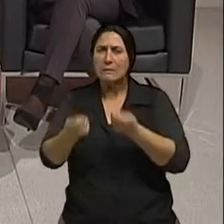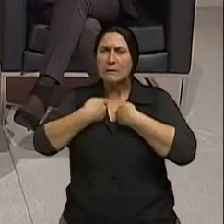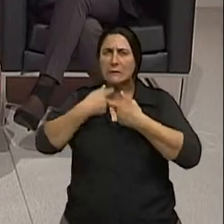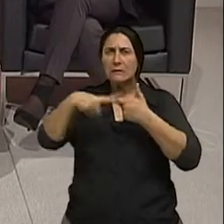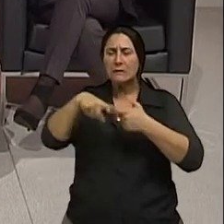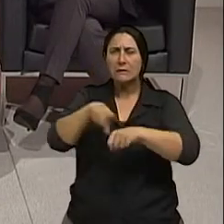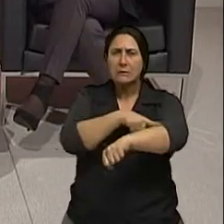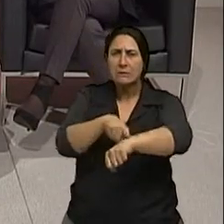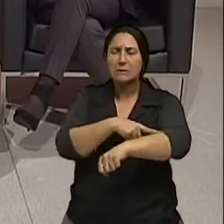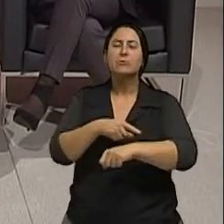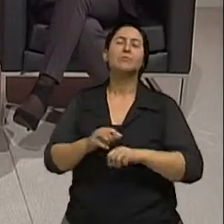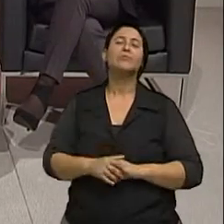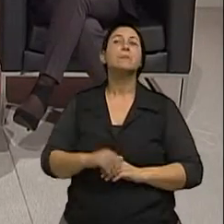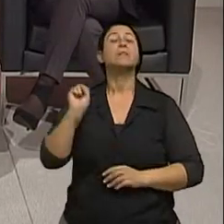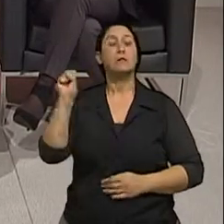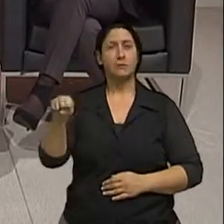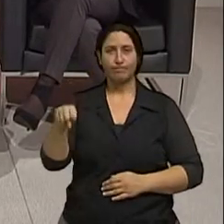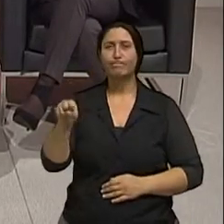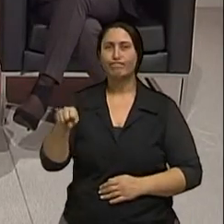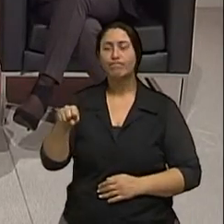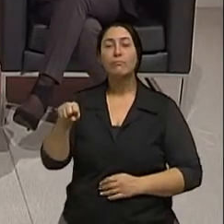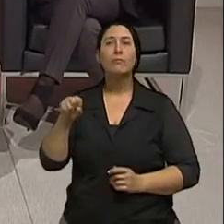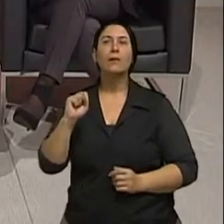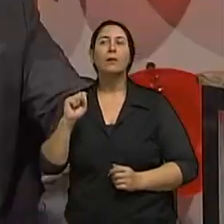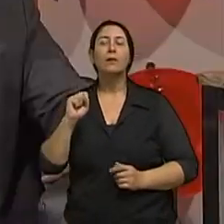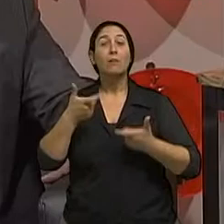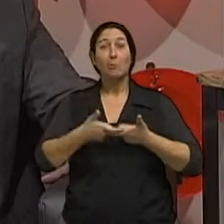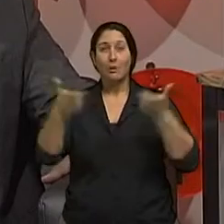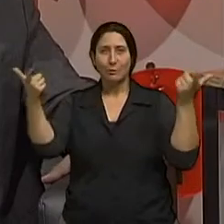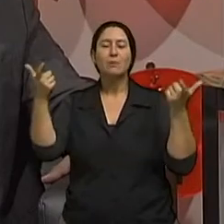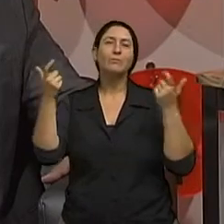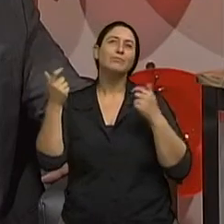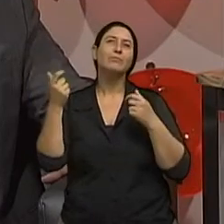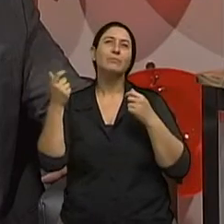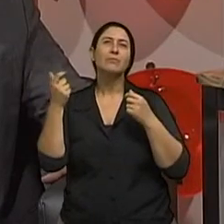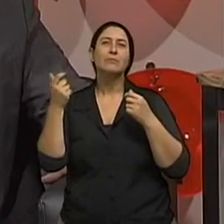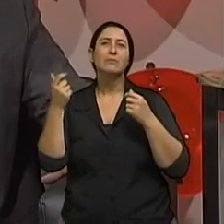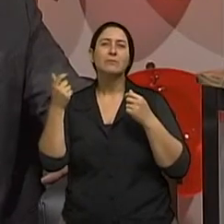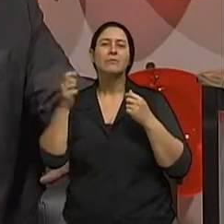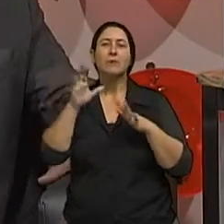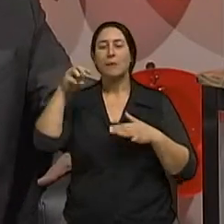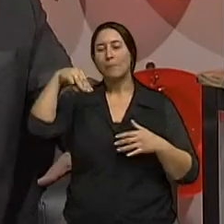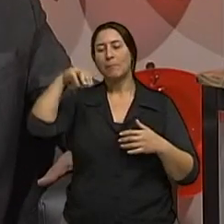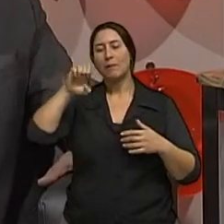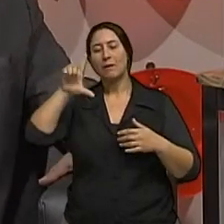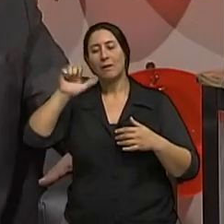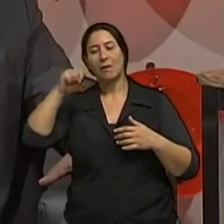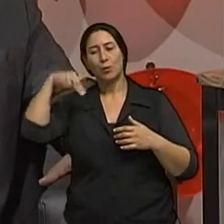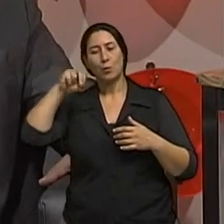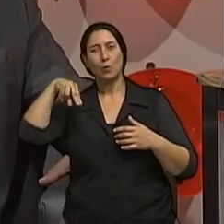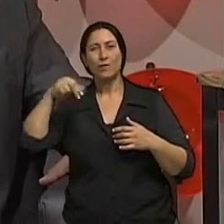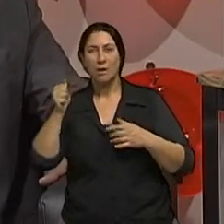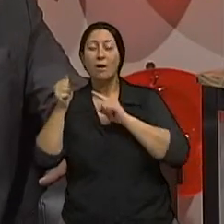desagradável para mim? Com certeza, Isabel. O que a gente acredita hoje é que o melanoma desenvolve em uma pessoa